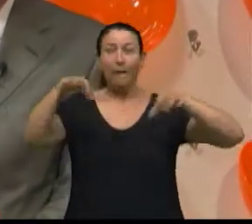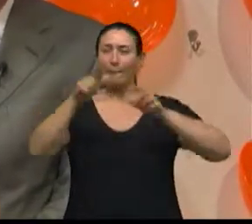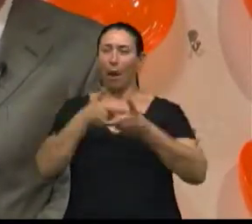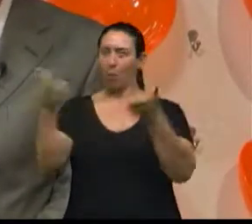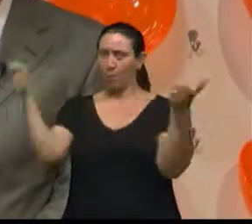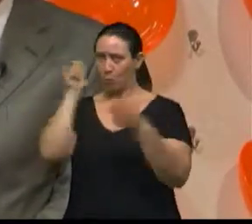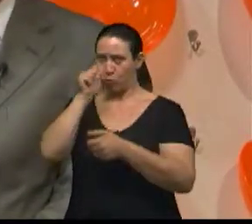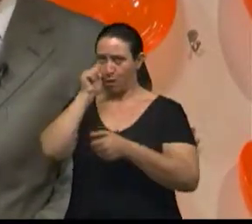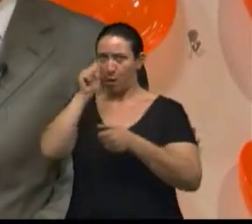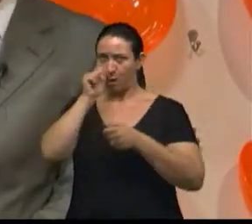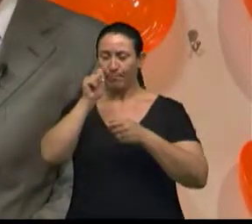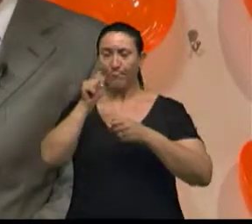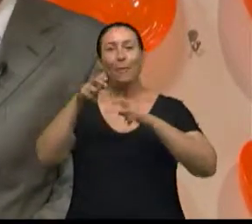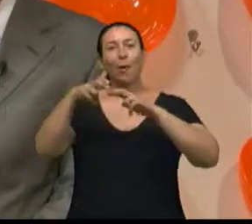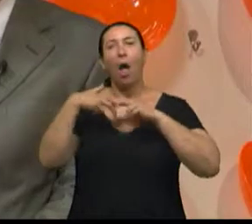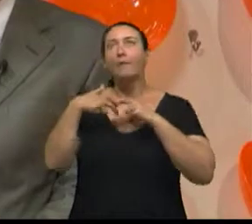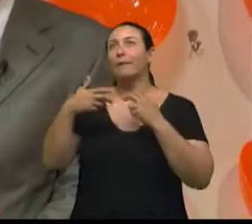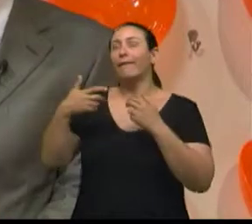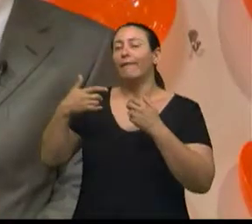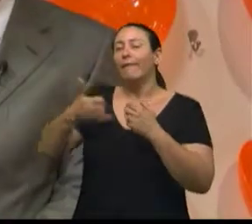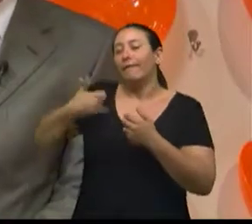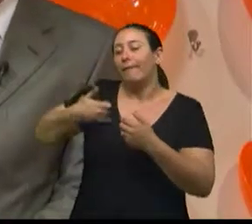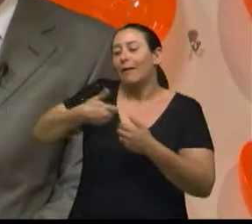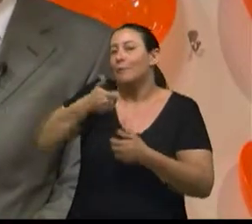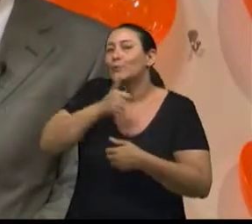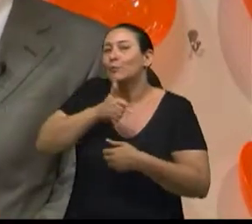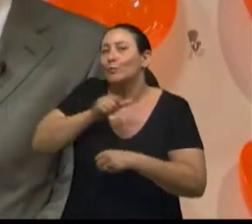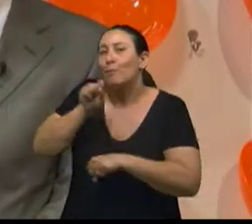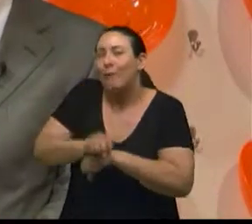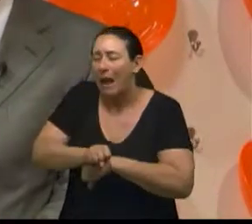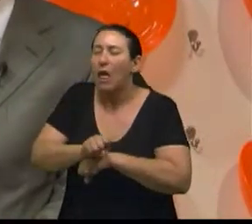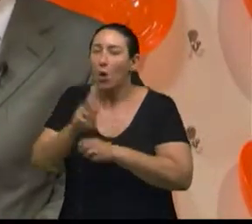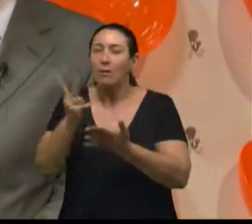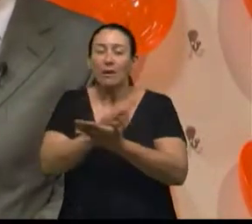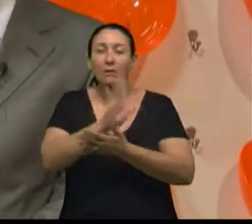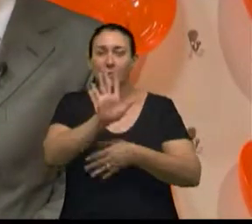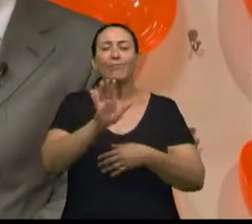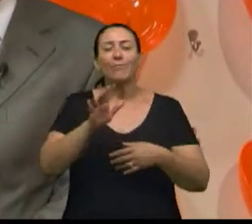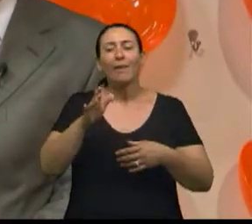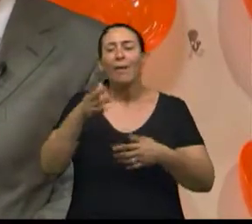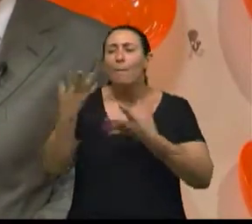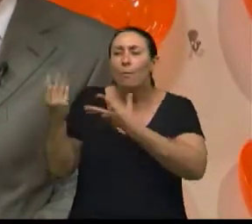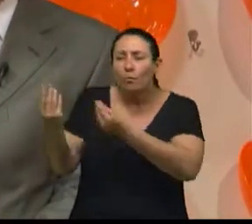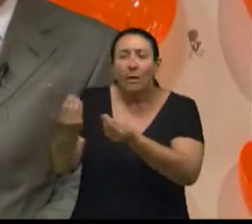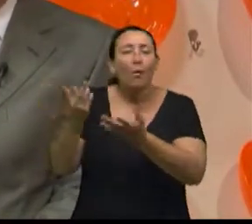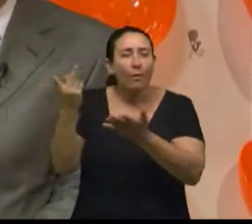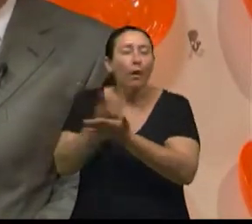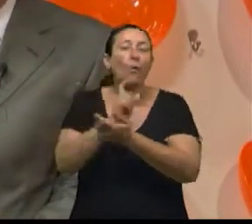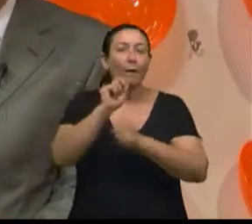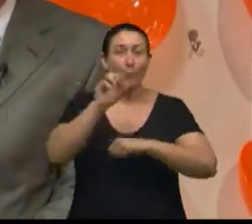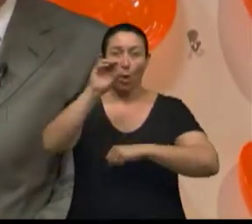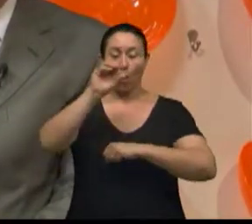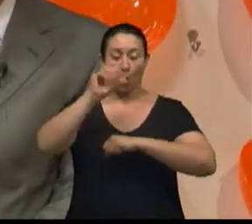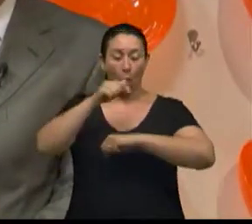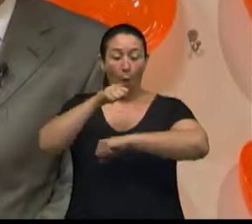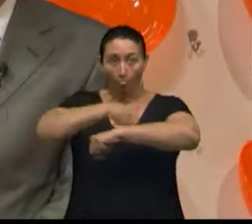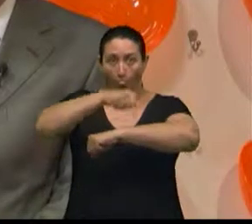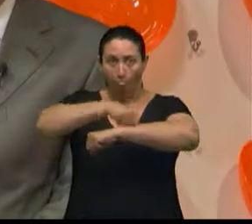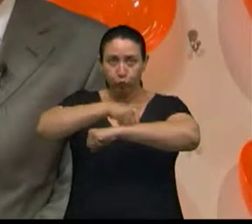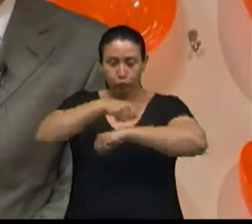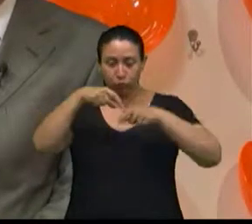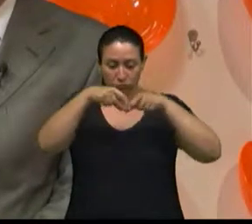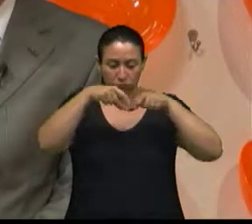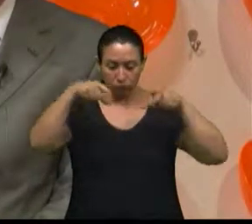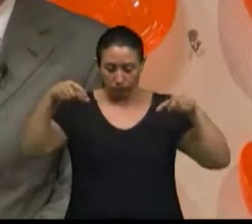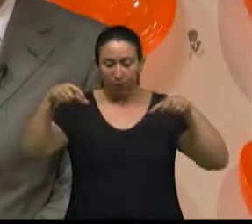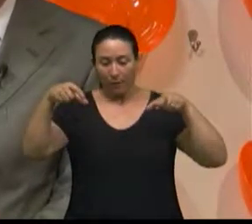da menopausa, né? Então, todas as características endócrinas que acontecem, faz com que exista uma